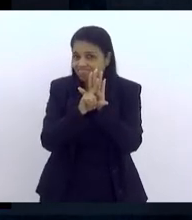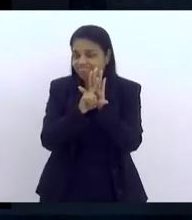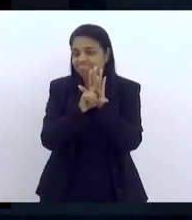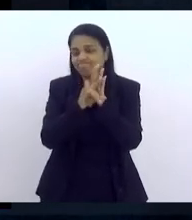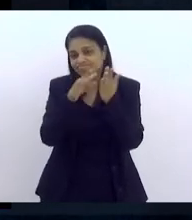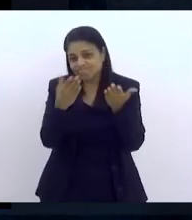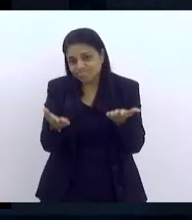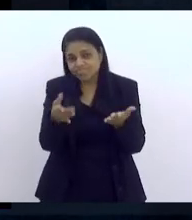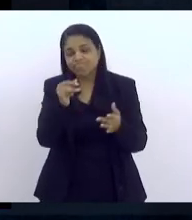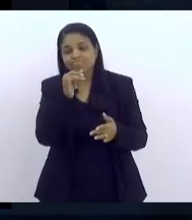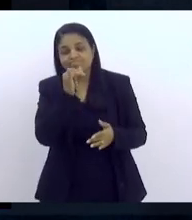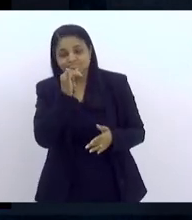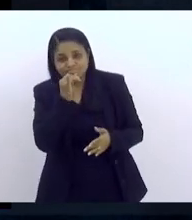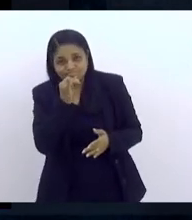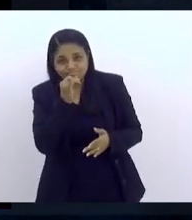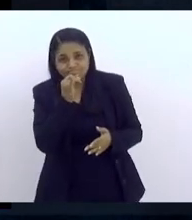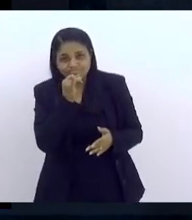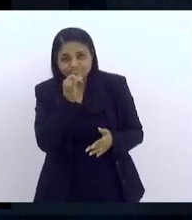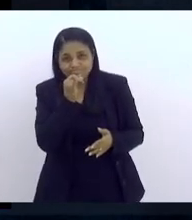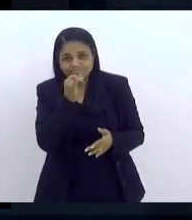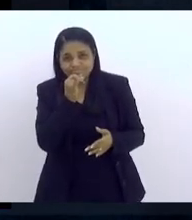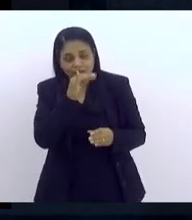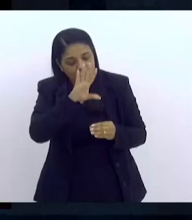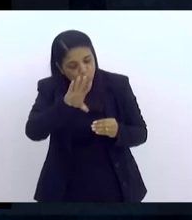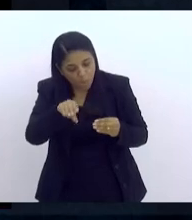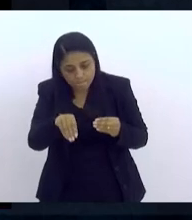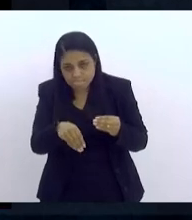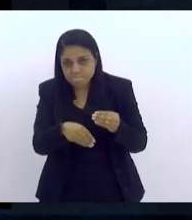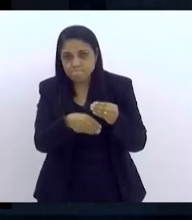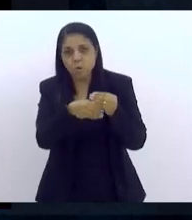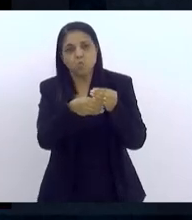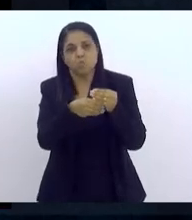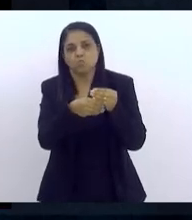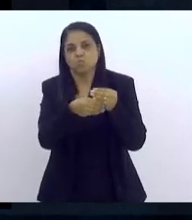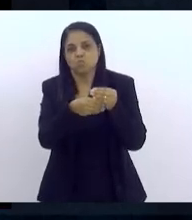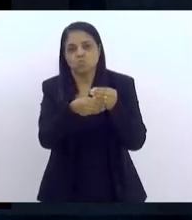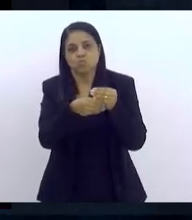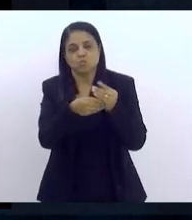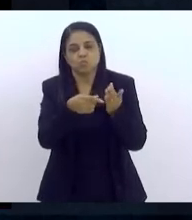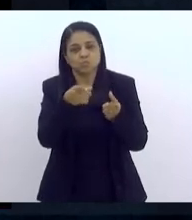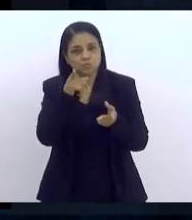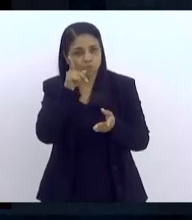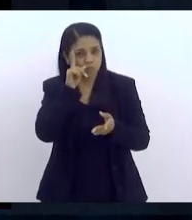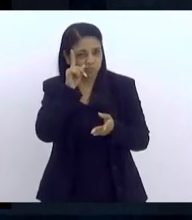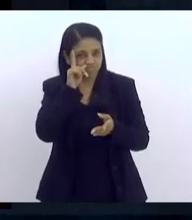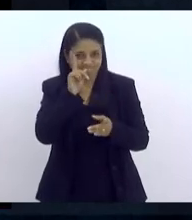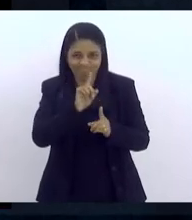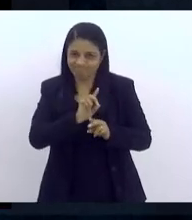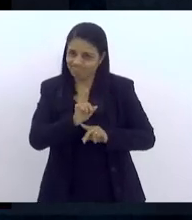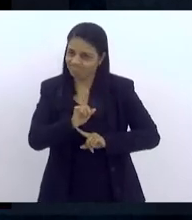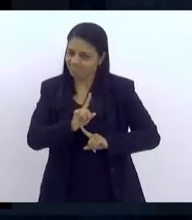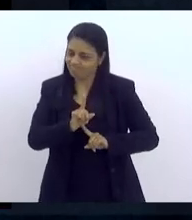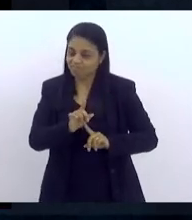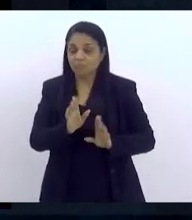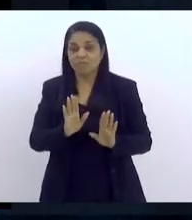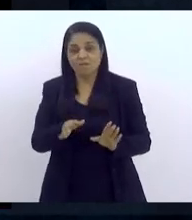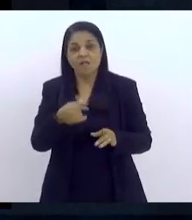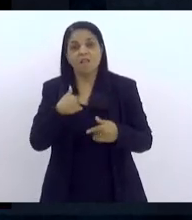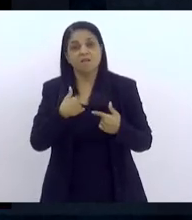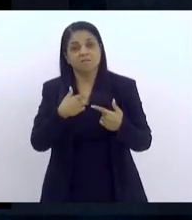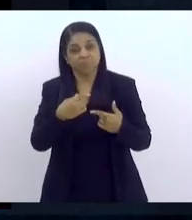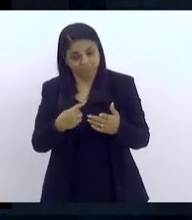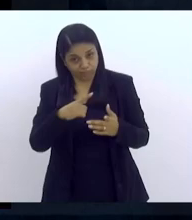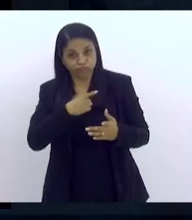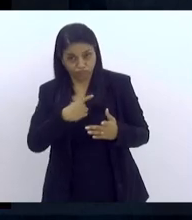infelizmente, elas não são incorporadas no cotidiano da forma que deveriam. Então, elas já existem,